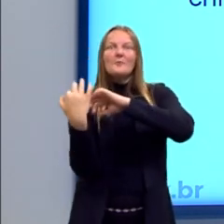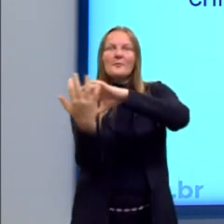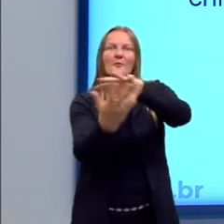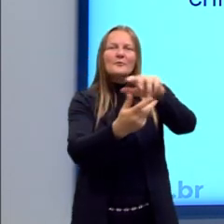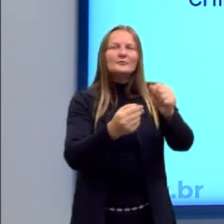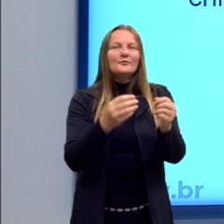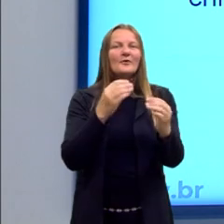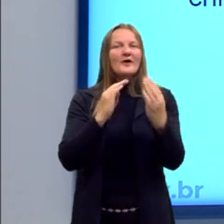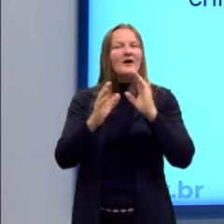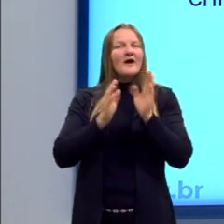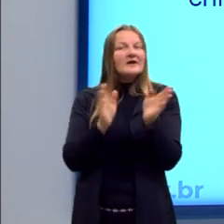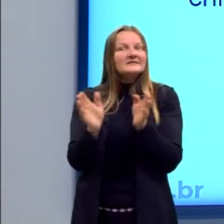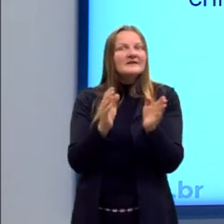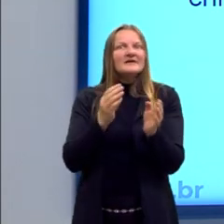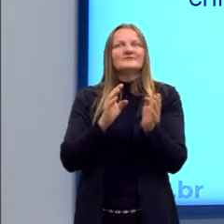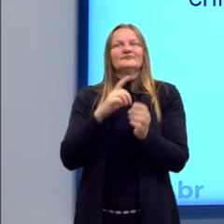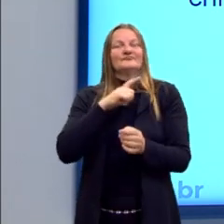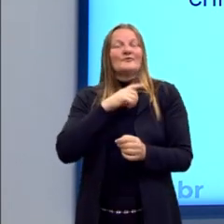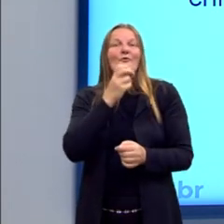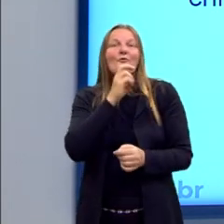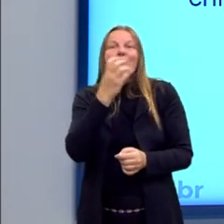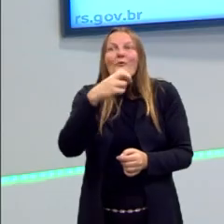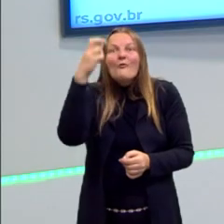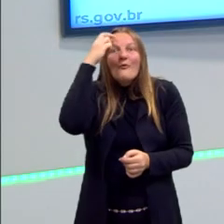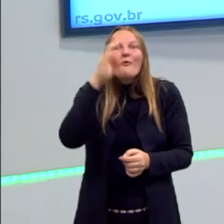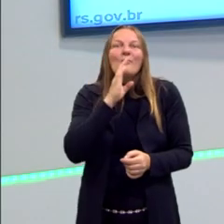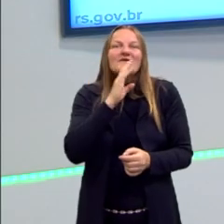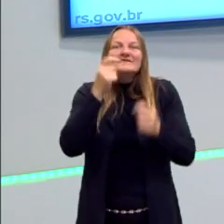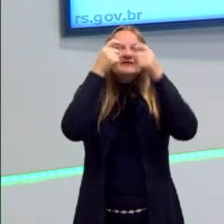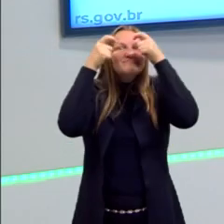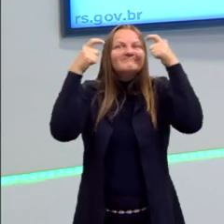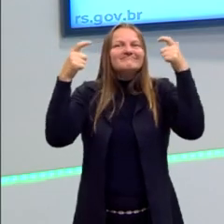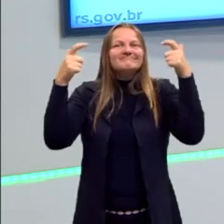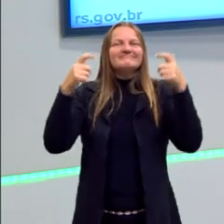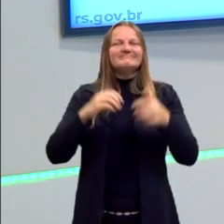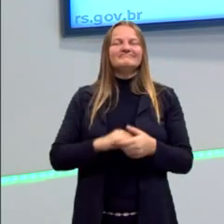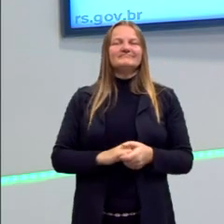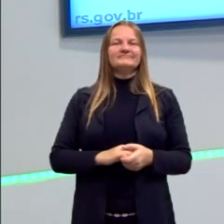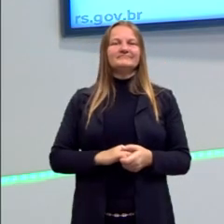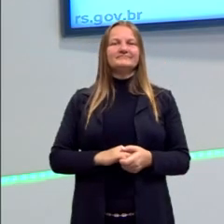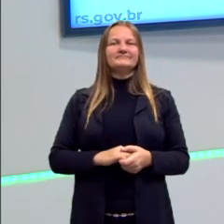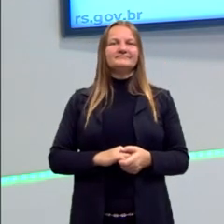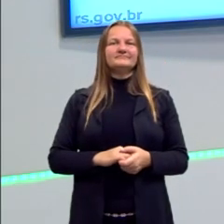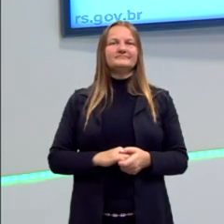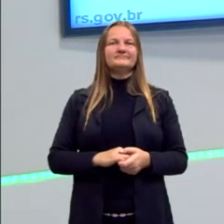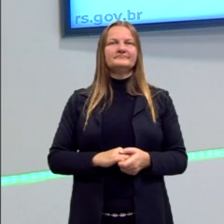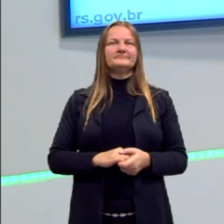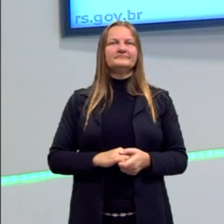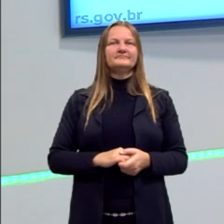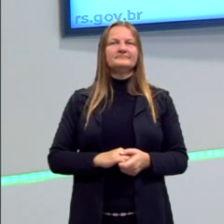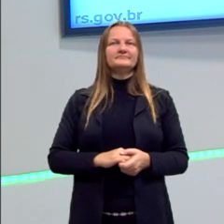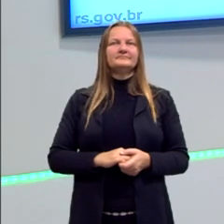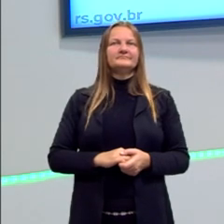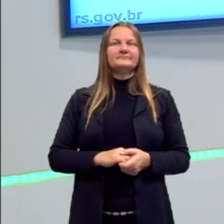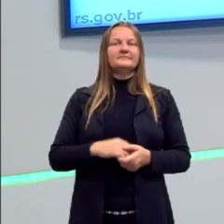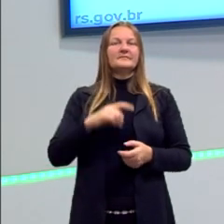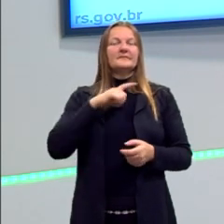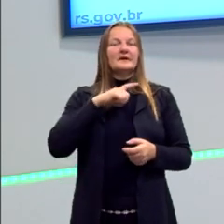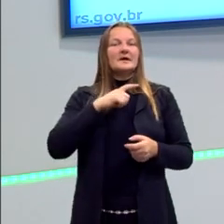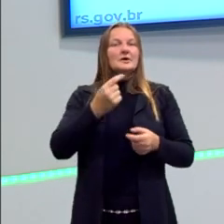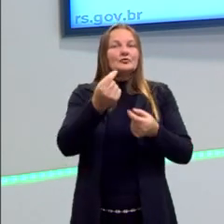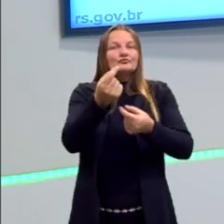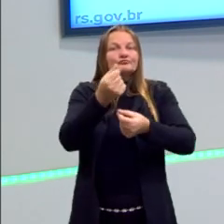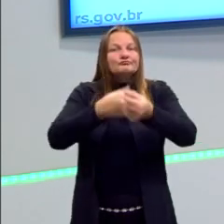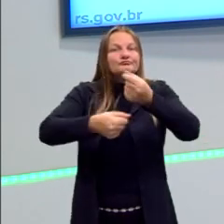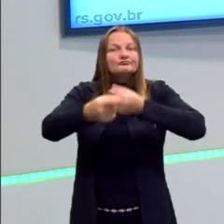termos acesso a outras culturas, esse multiculturalismo, né? Também, mas aí tem o lado da questão do tráfico. O